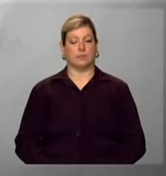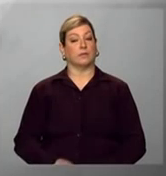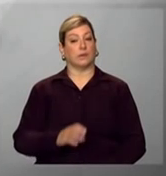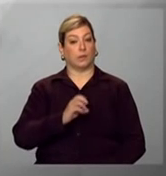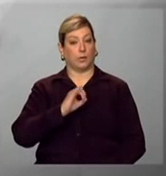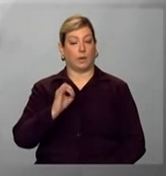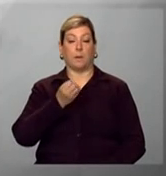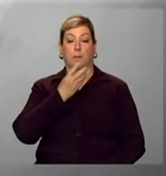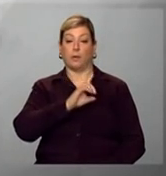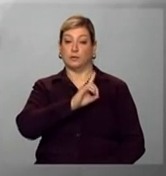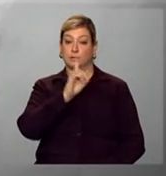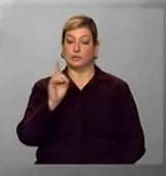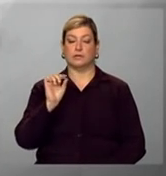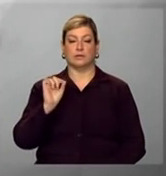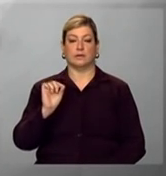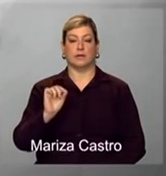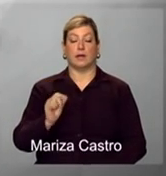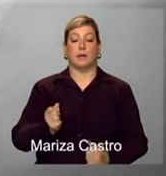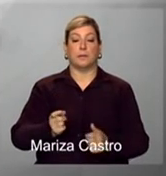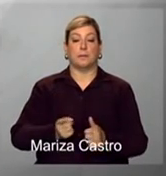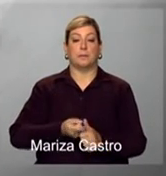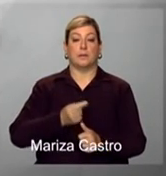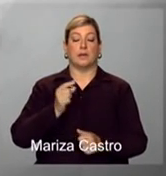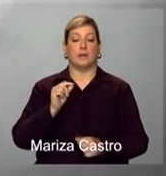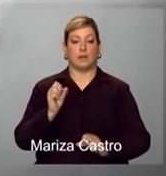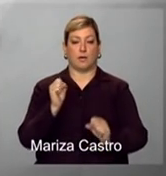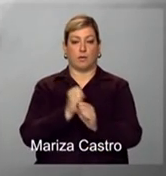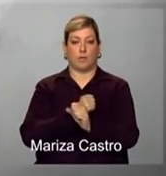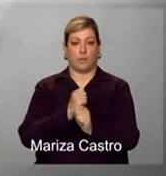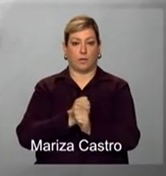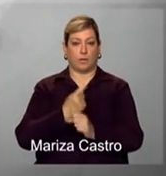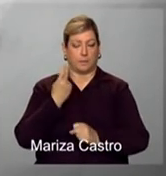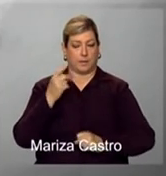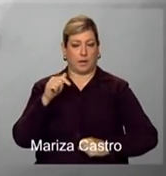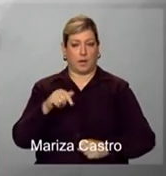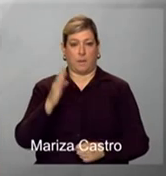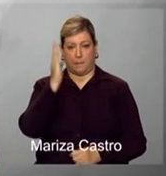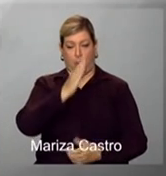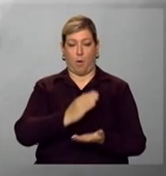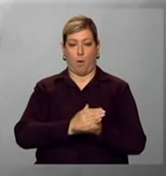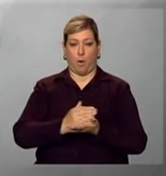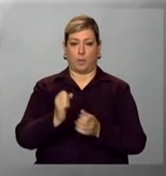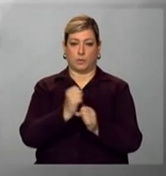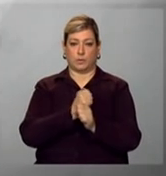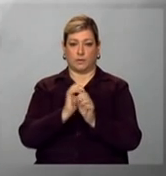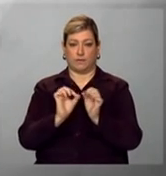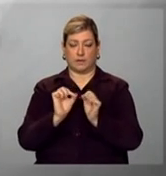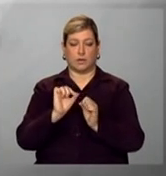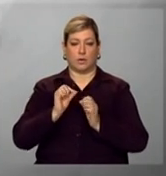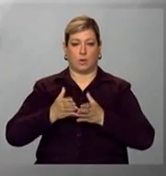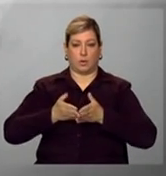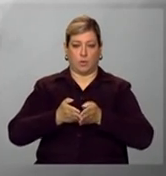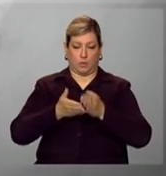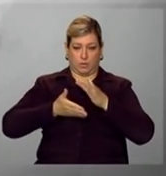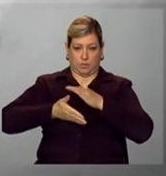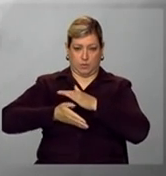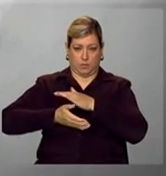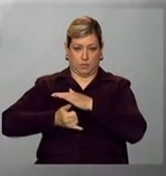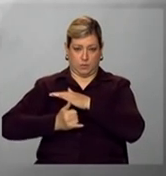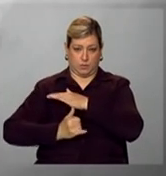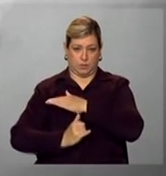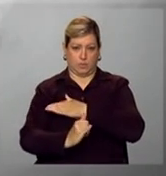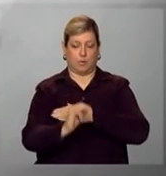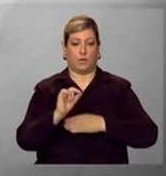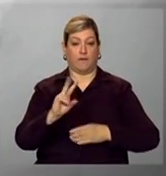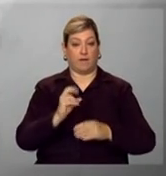Olá, bom dia. A primeira infraestrutura para o Brasil começar a construir submarinos vai ser inaugurada hoje